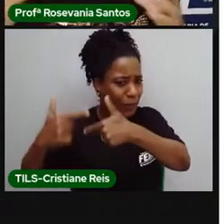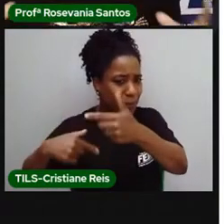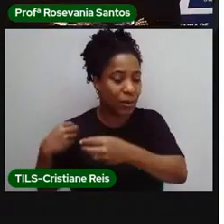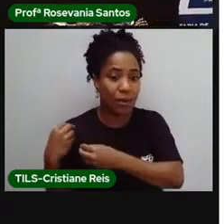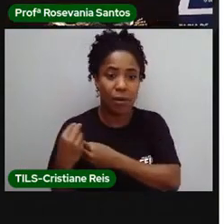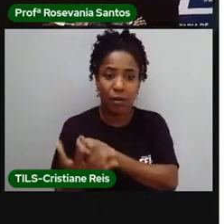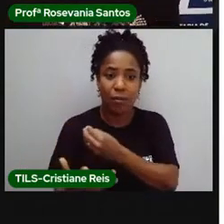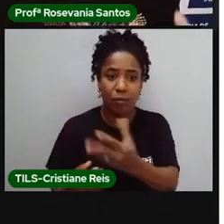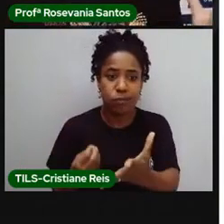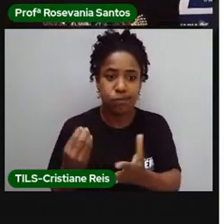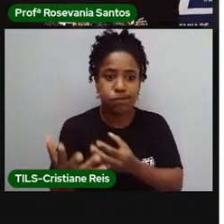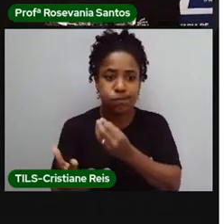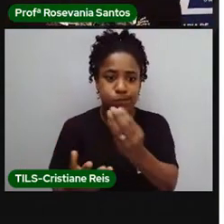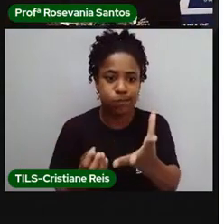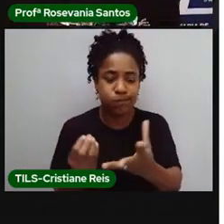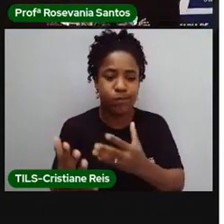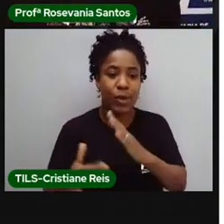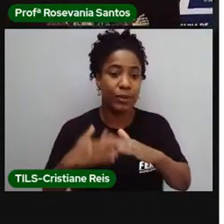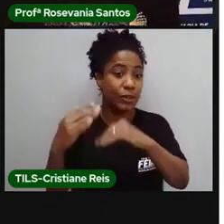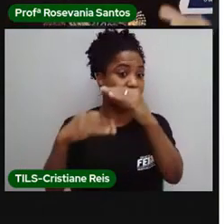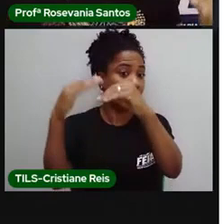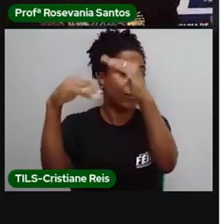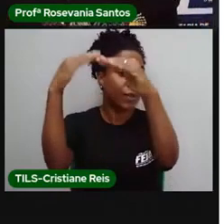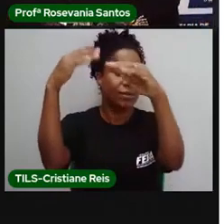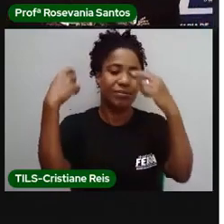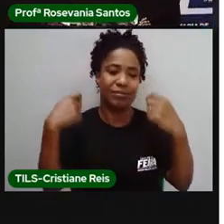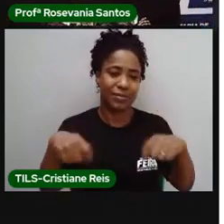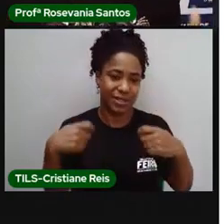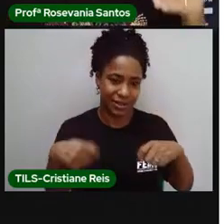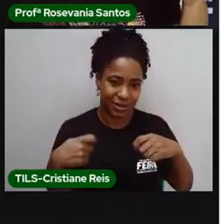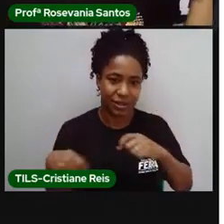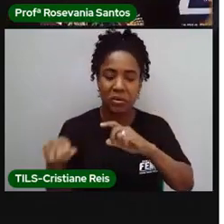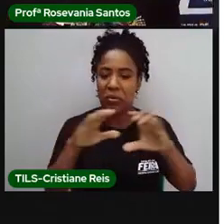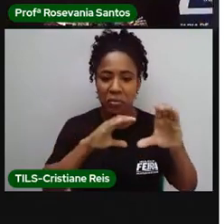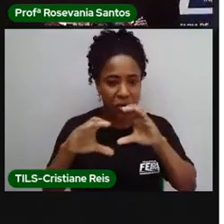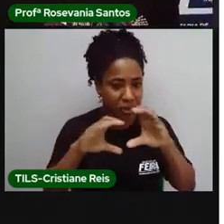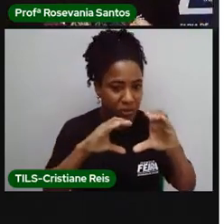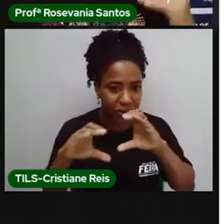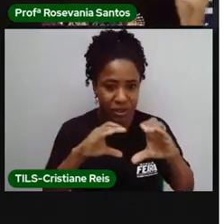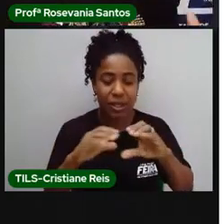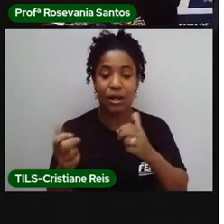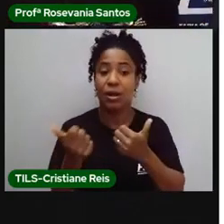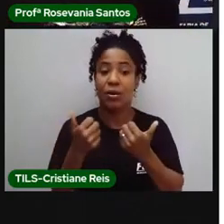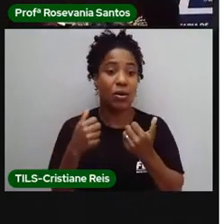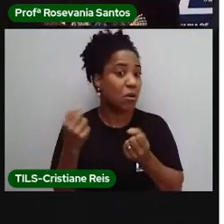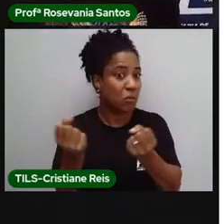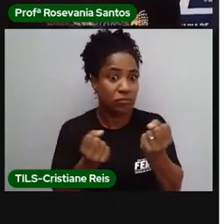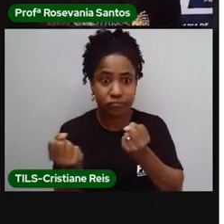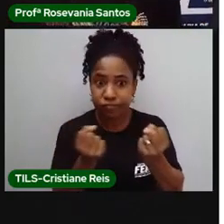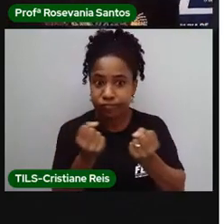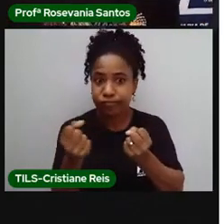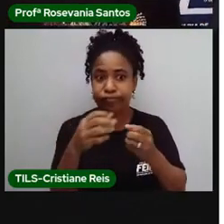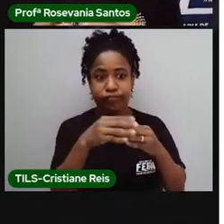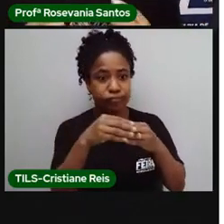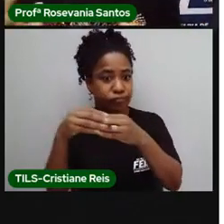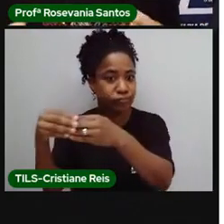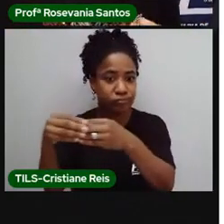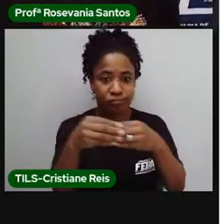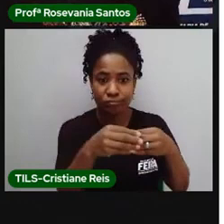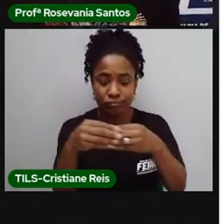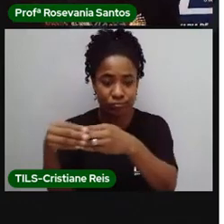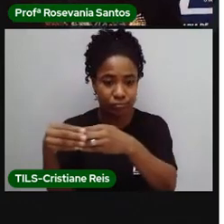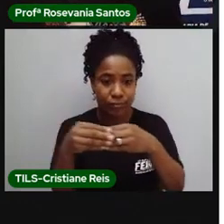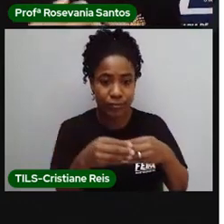desenvolvimento vai precisar. Seja ele de comunicação, seja ele de transporte, do que for. E aí, as